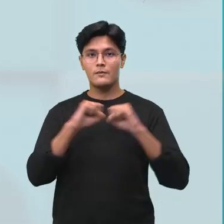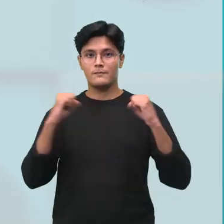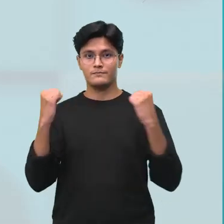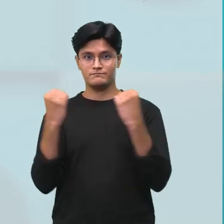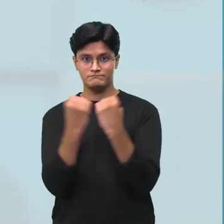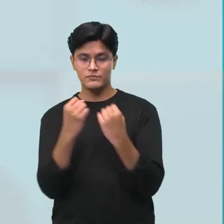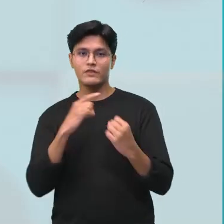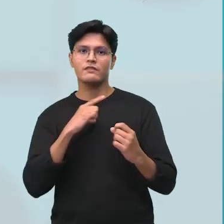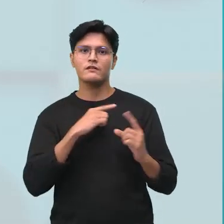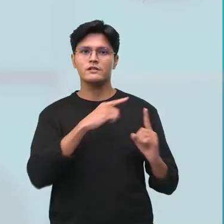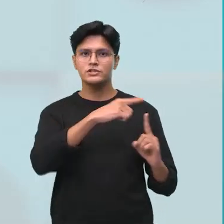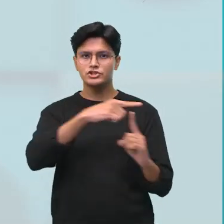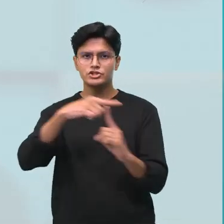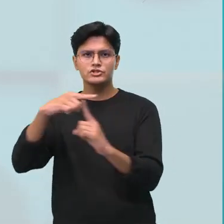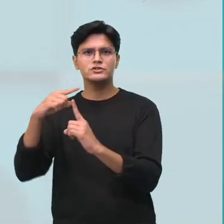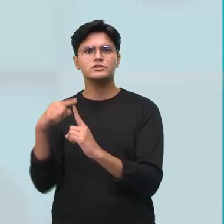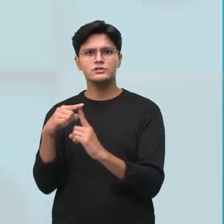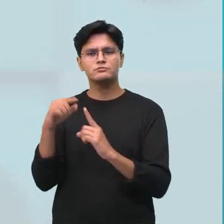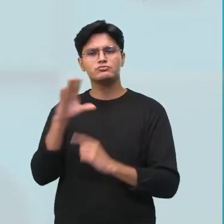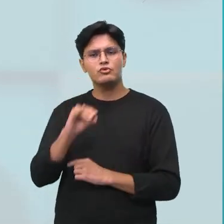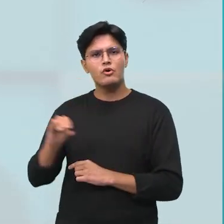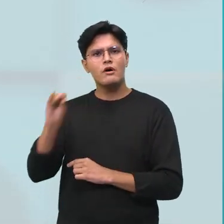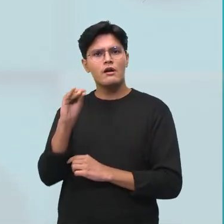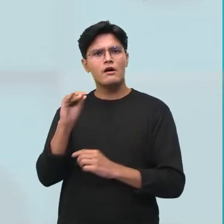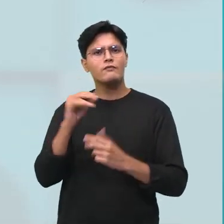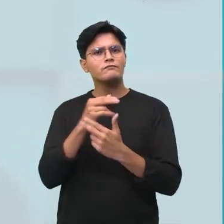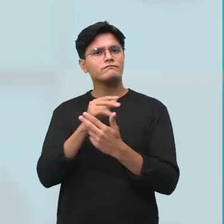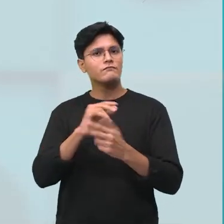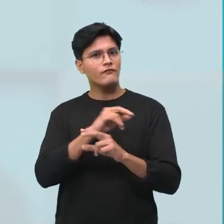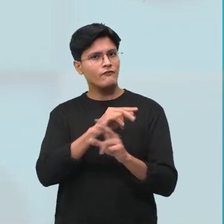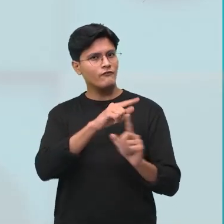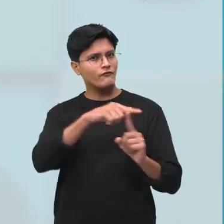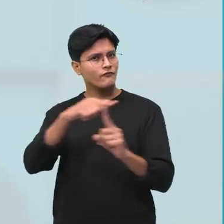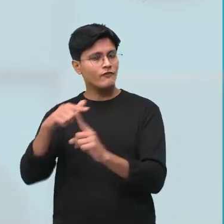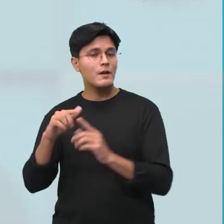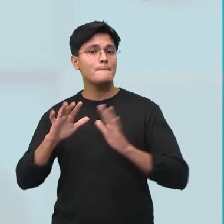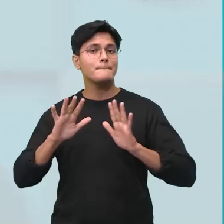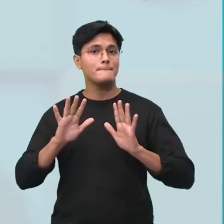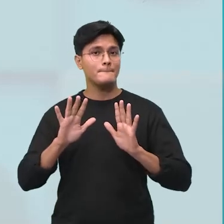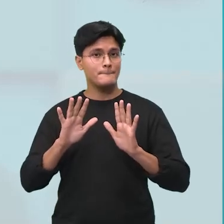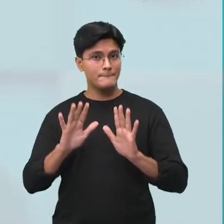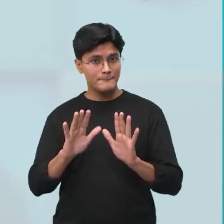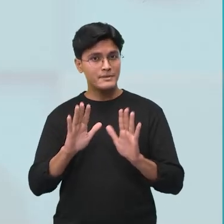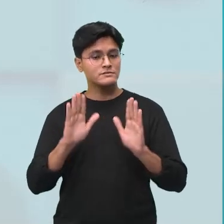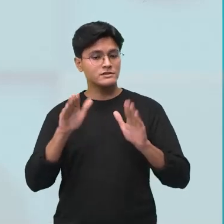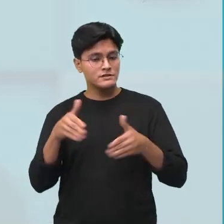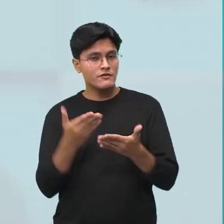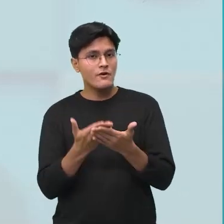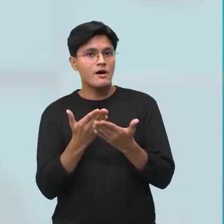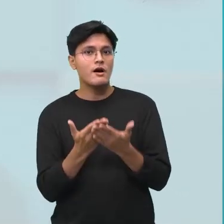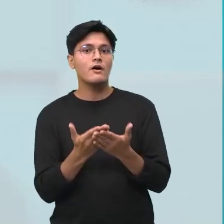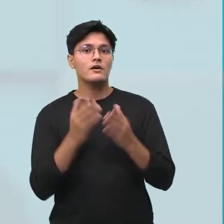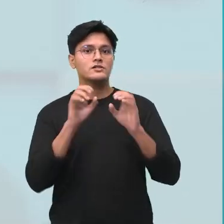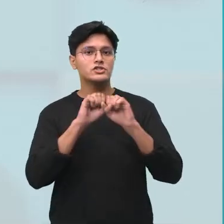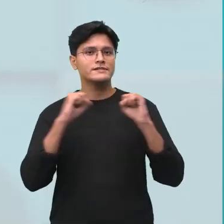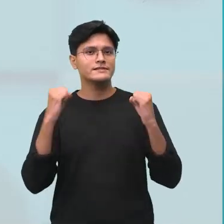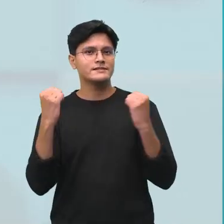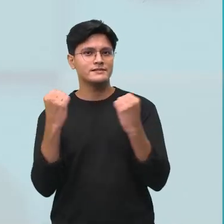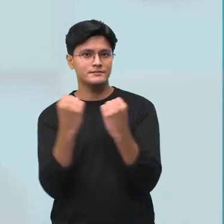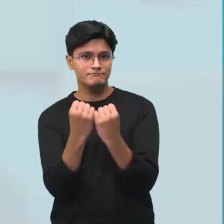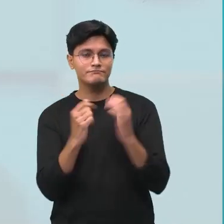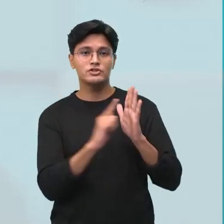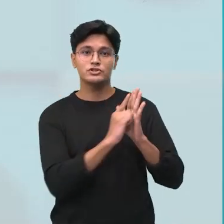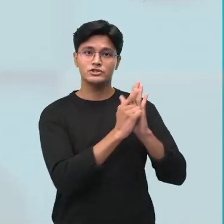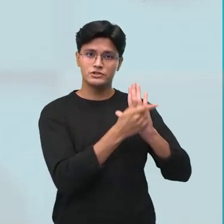tipos de gênero textual oral, certo? Mas nessa aula nós vamos trabalhar com o seminário, que é um gênero